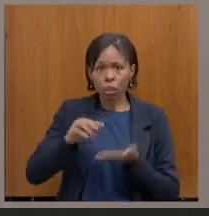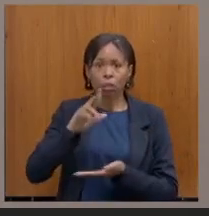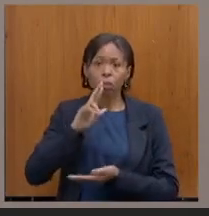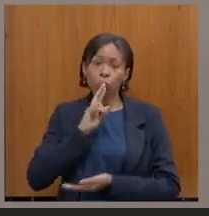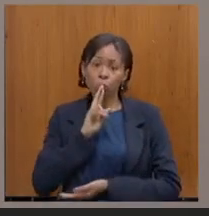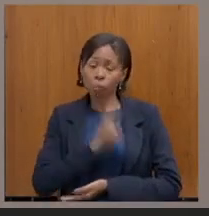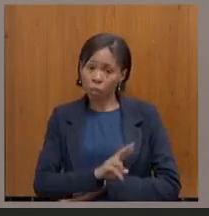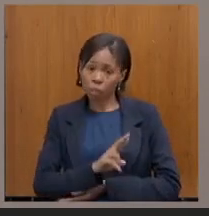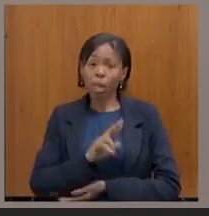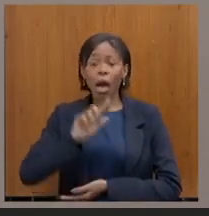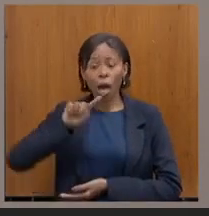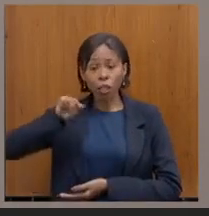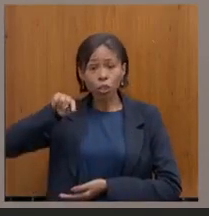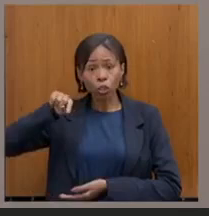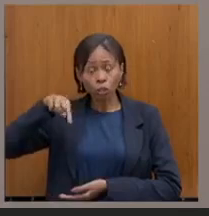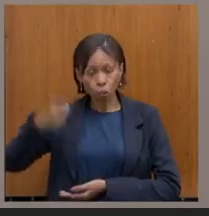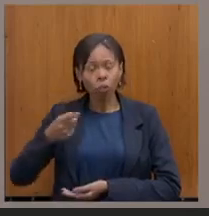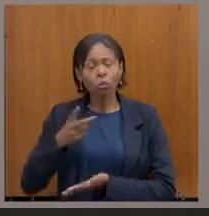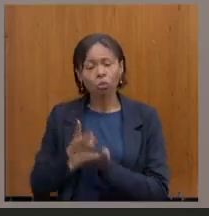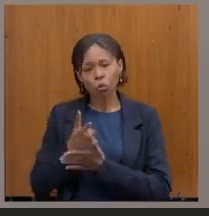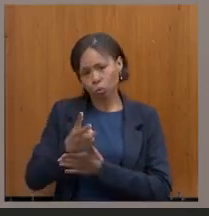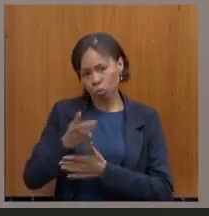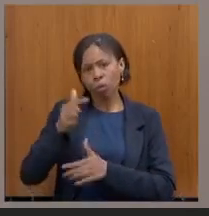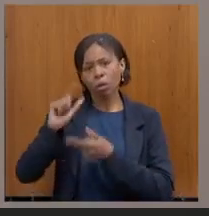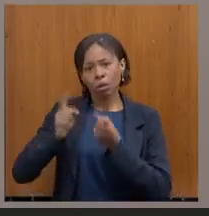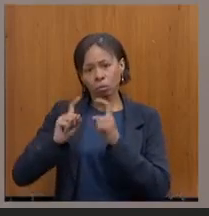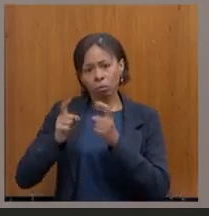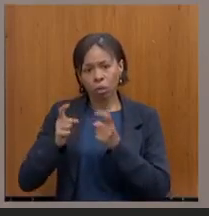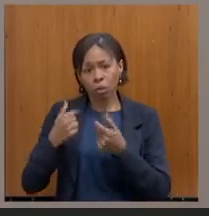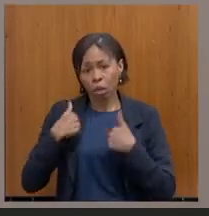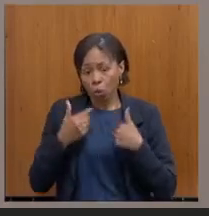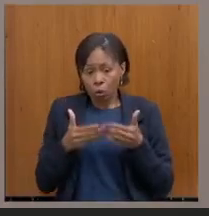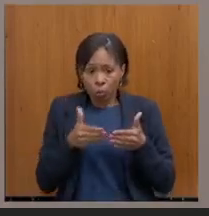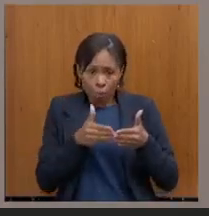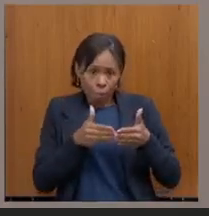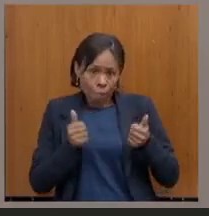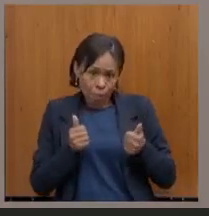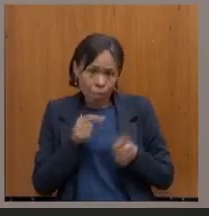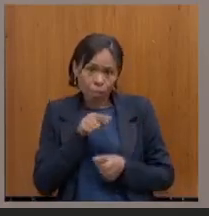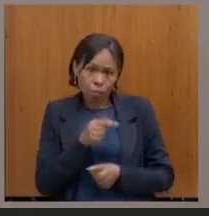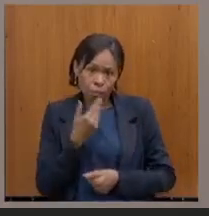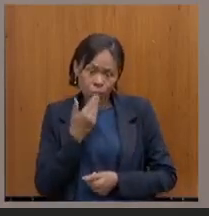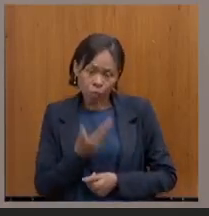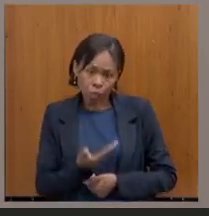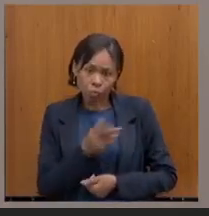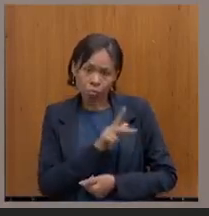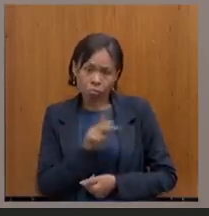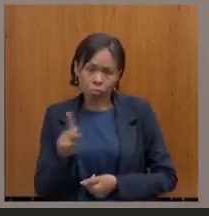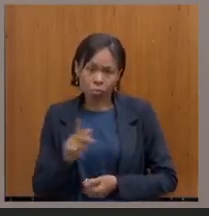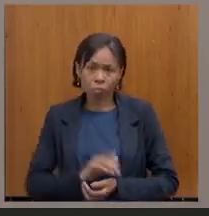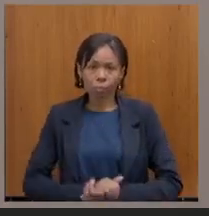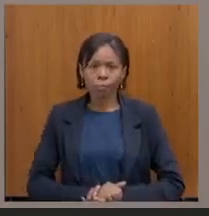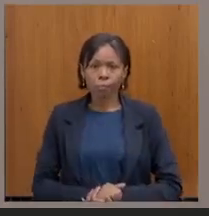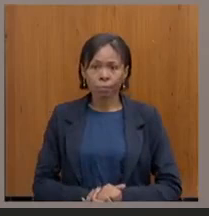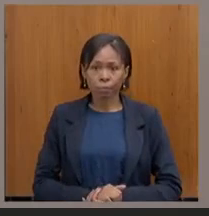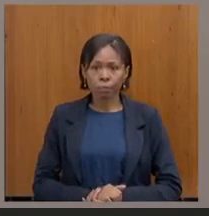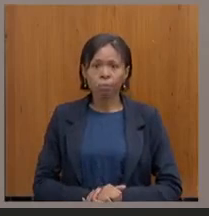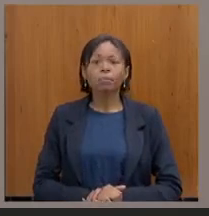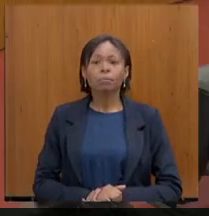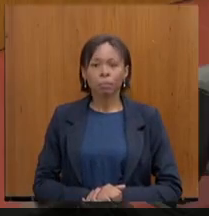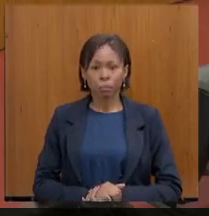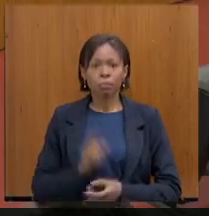retomar os trabalhos. Então, o meu pedido e a consulta à Vossa Excelência, isso pode ser feito, e faço isso como um pedido. A reunião está